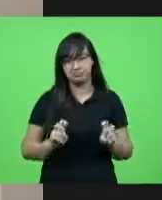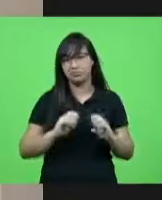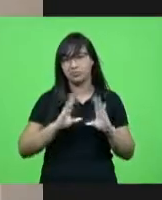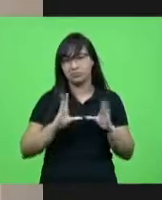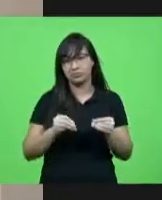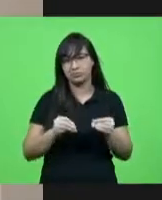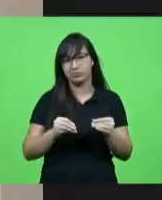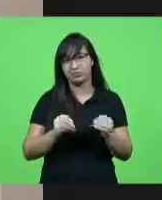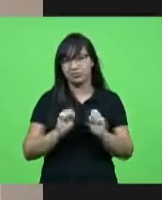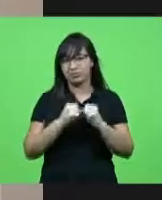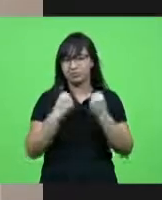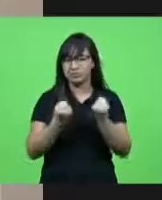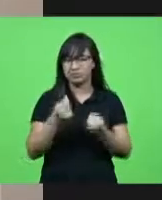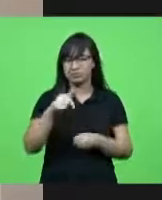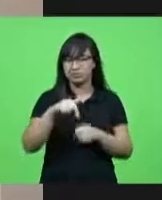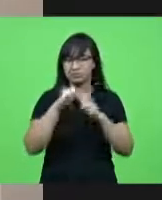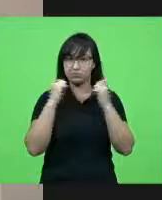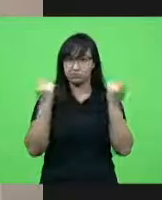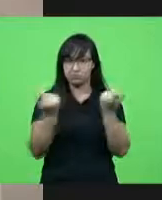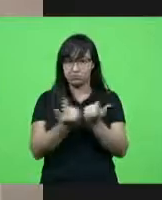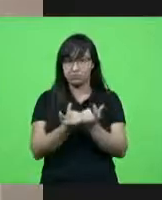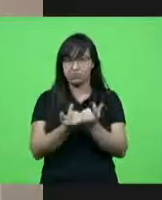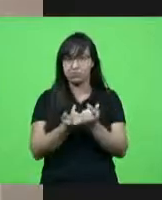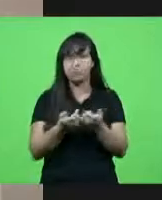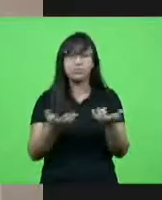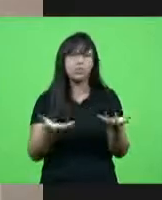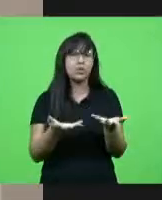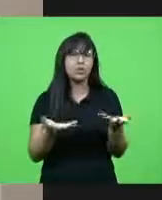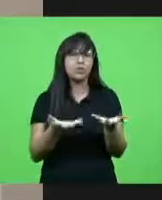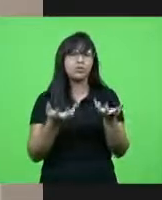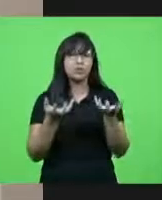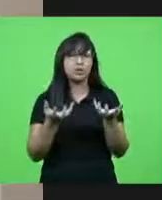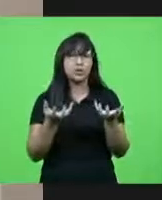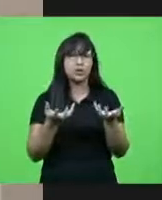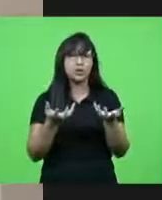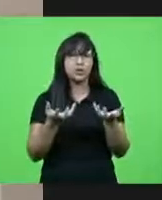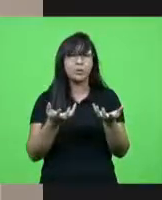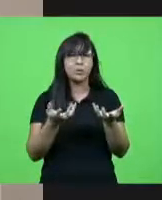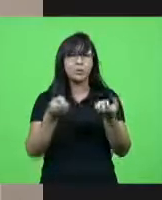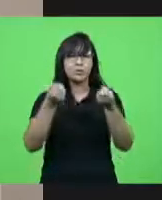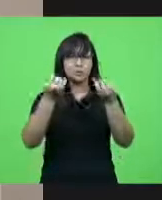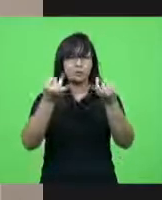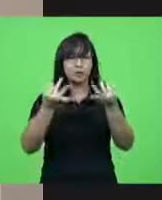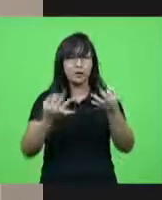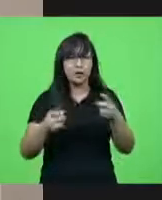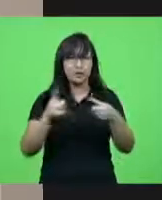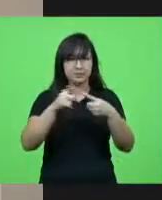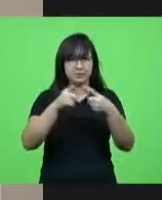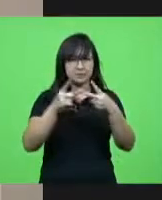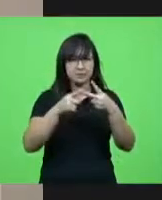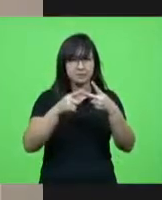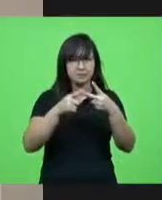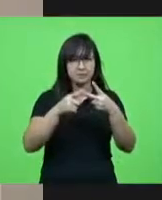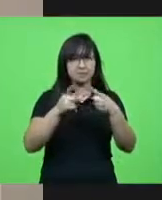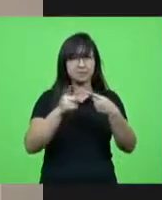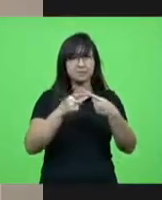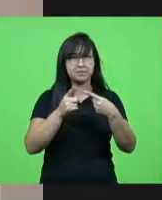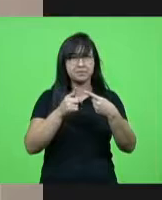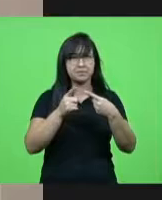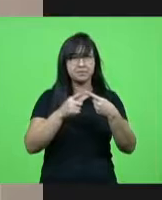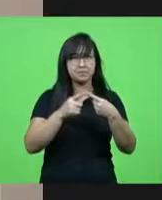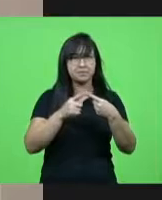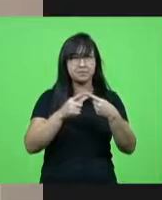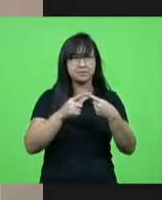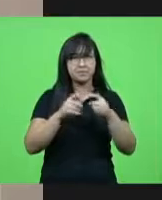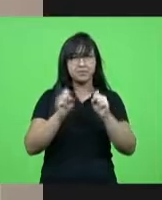causas que defendemos aqui nessa casa e hoje eu vou dividir a minha fala em duas em dois tópicos apesar